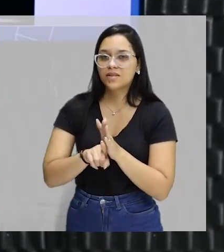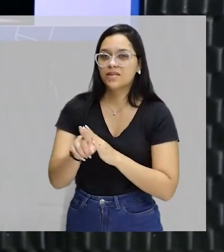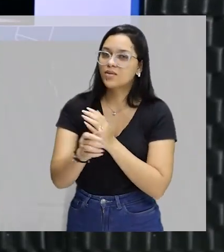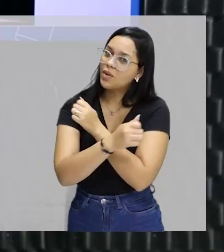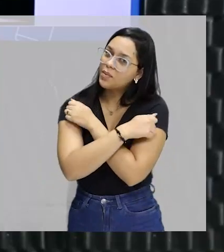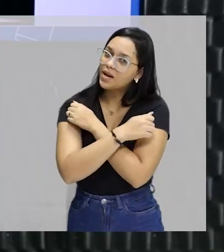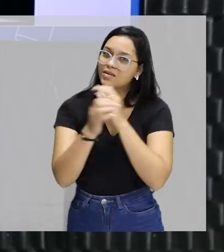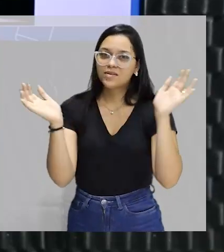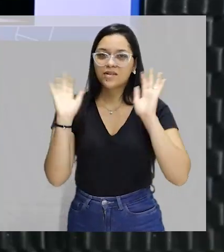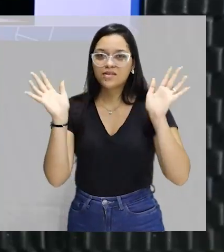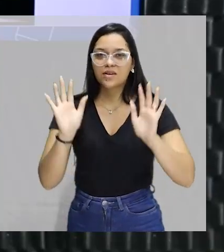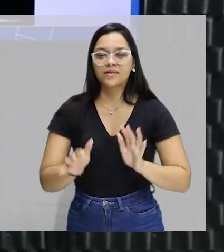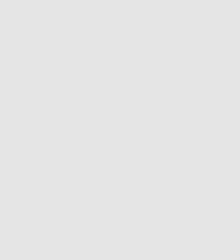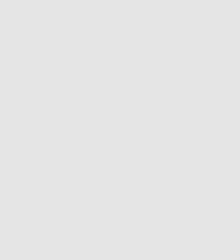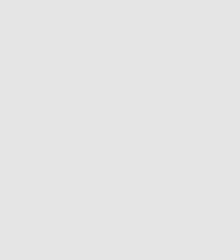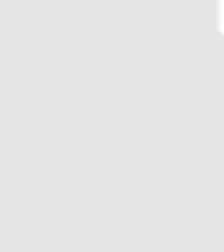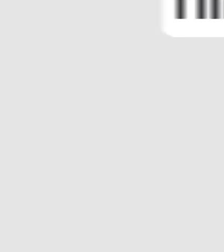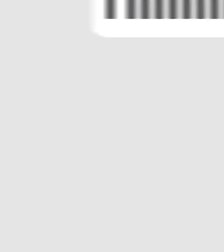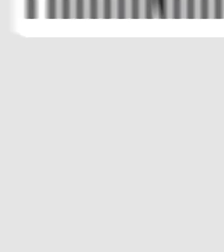isso. Um abraço. Fui.